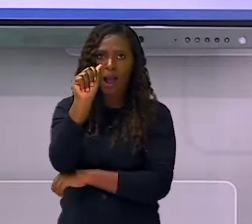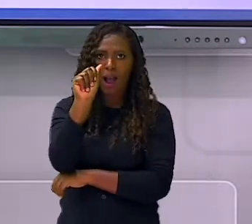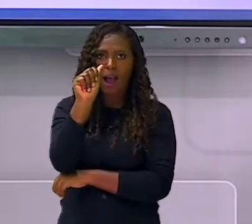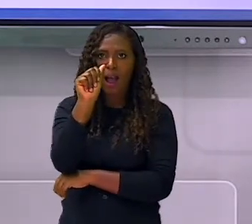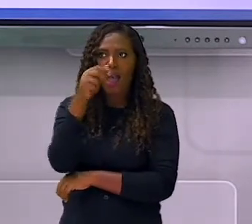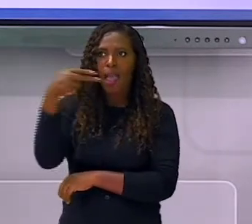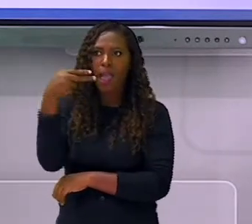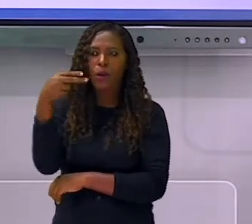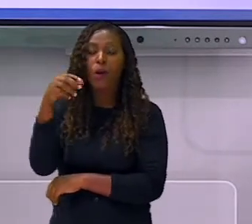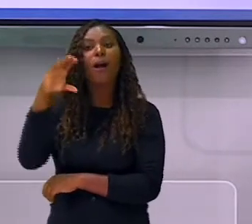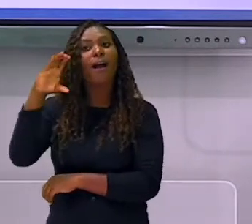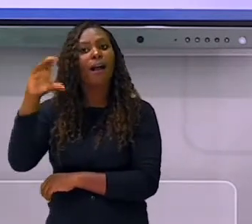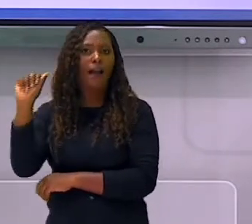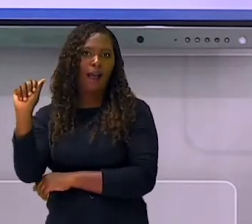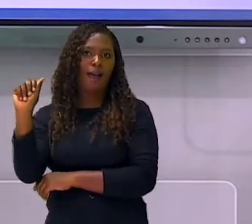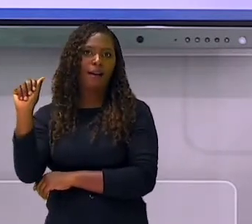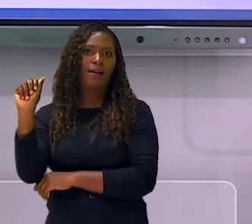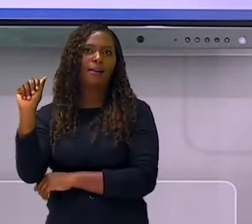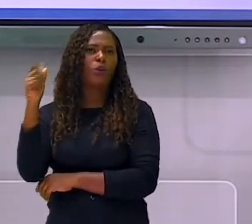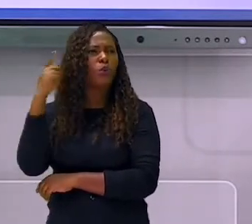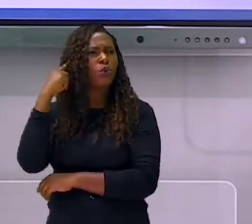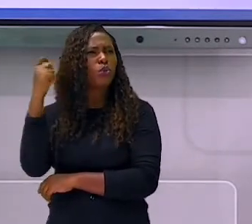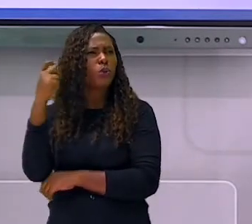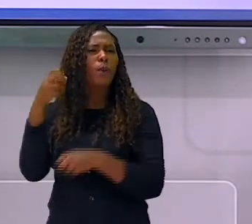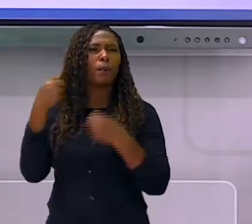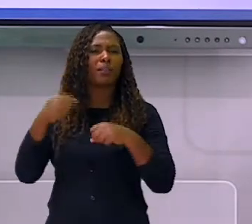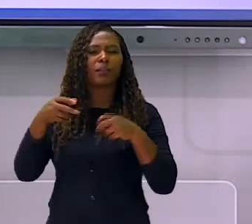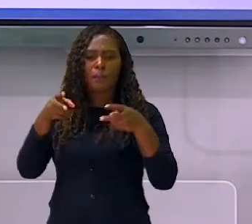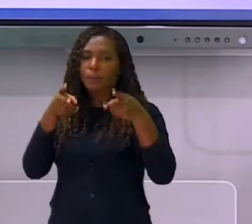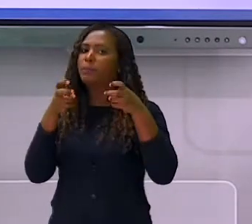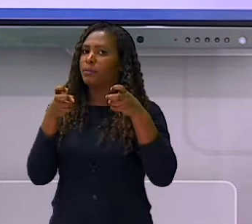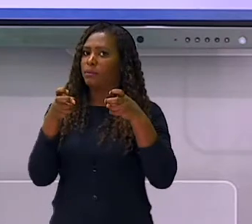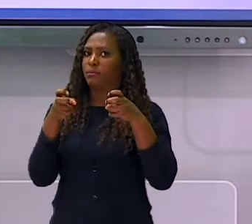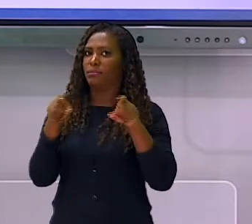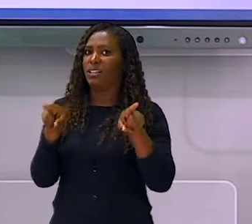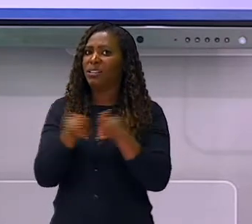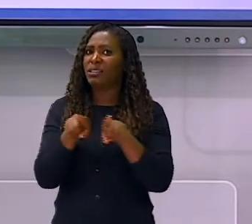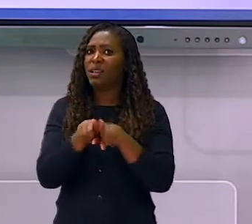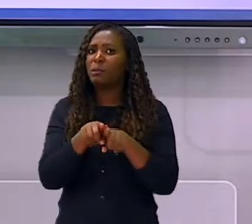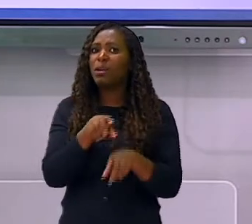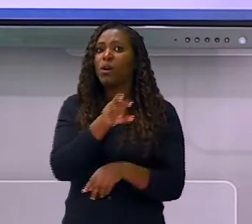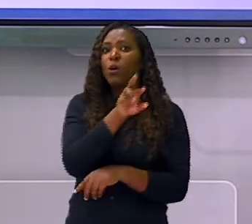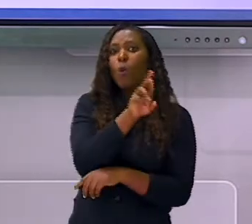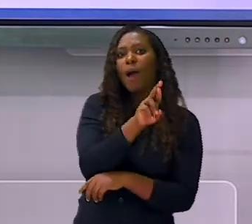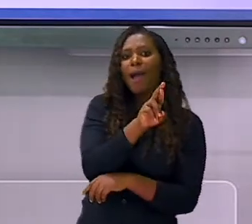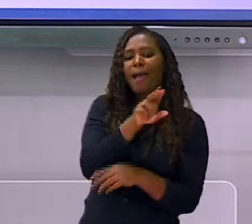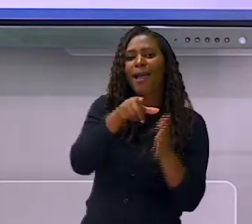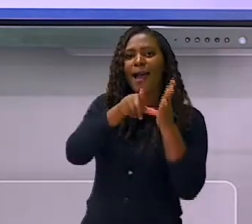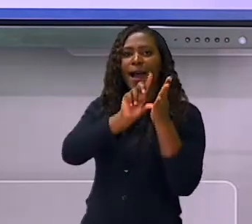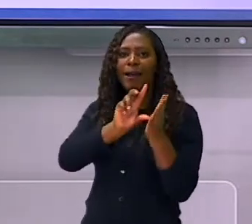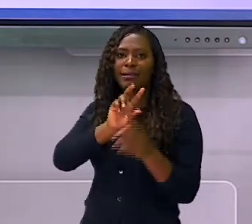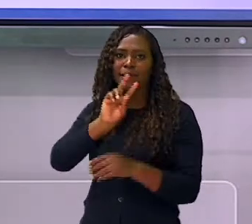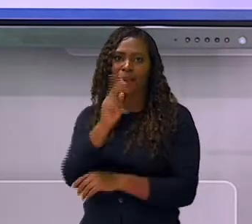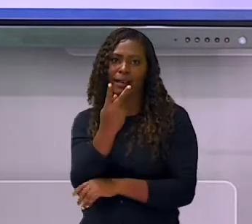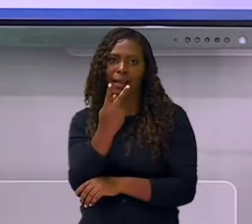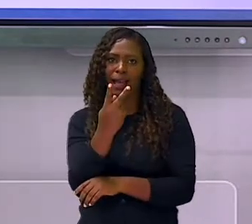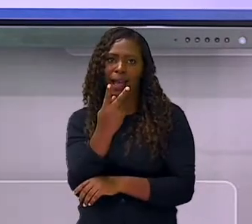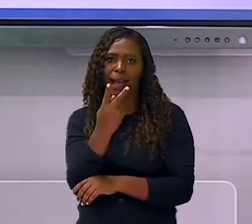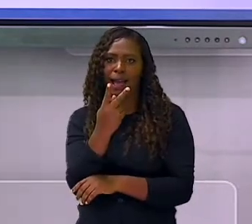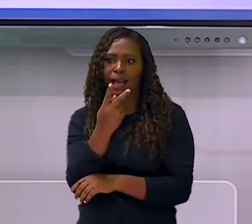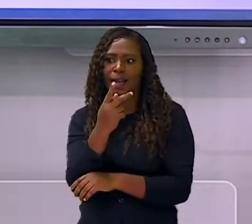E que a letra L, antes de H, seguido de A, produz o som LHA. A